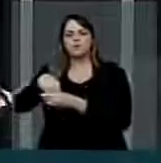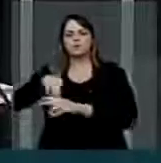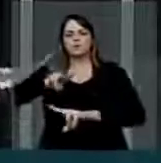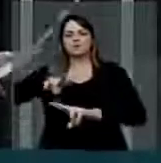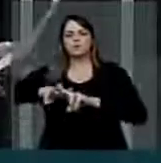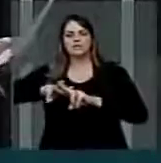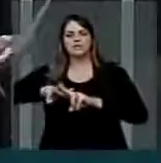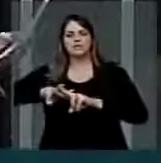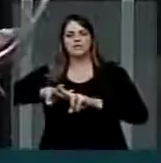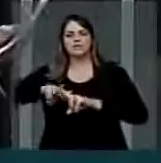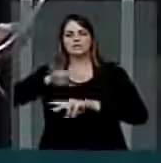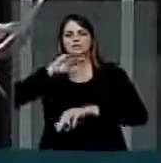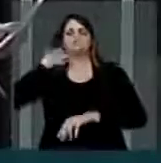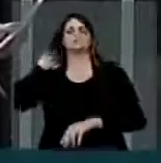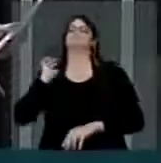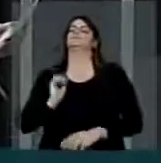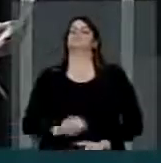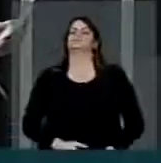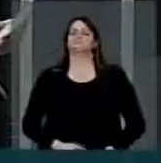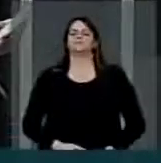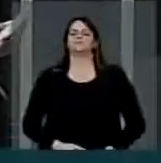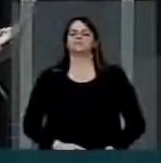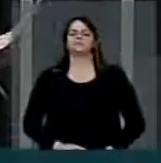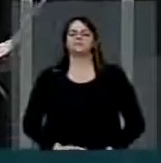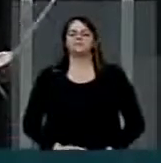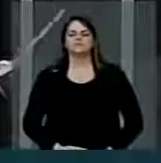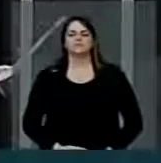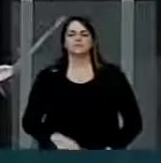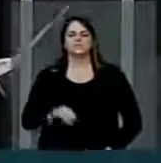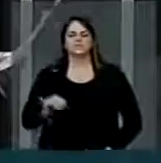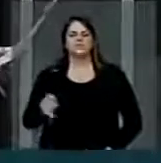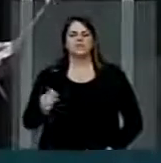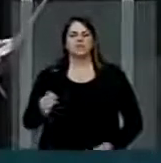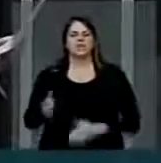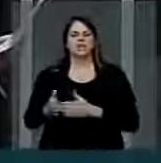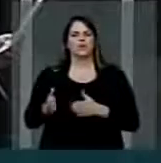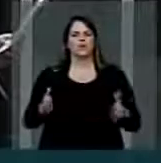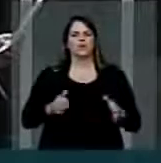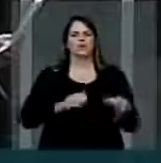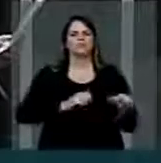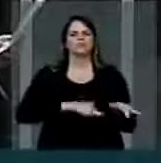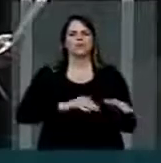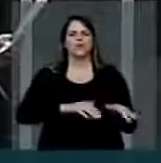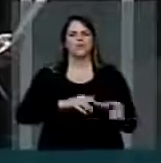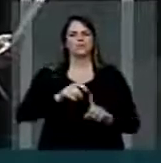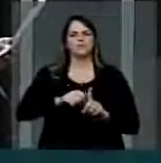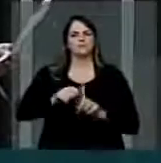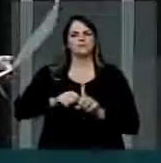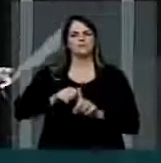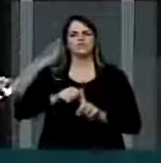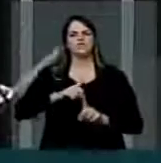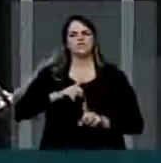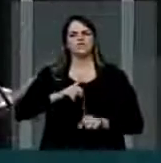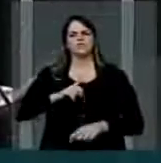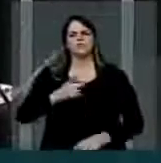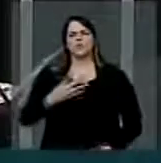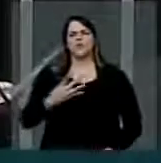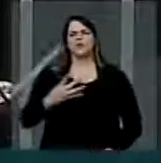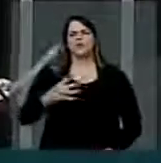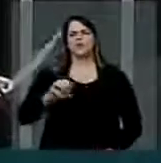presídios no Estado do Maranhão. De janeiro a setembro, já vão para 48